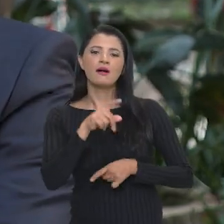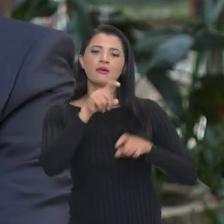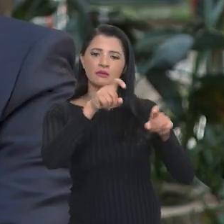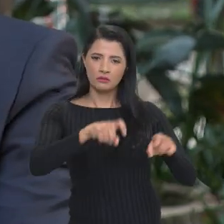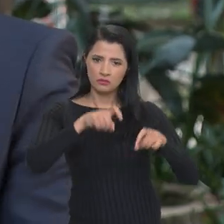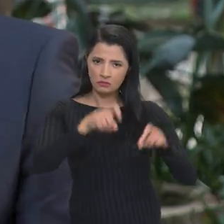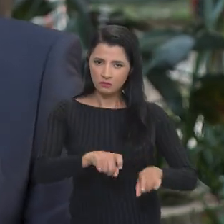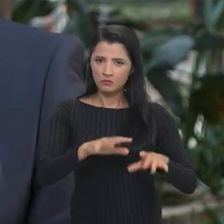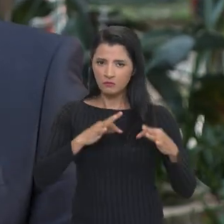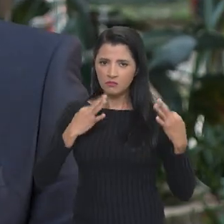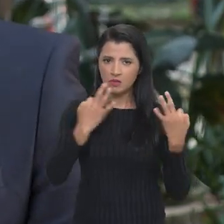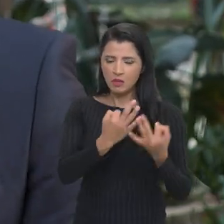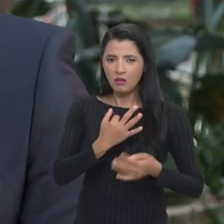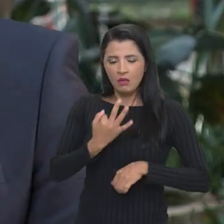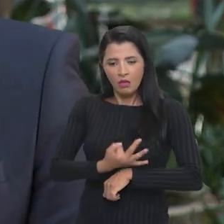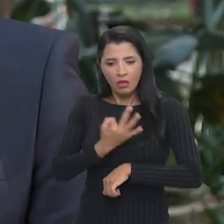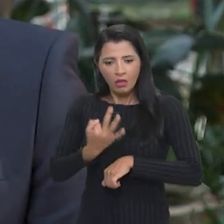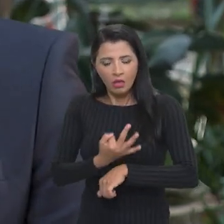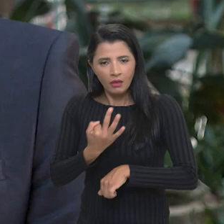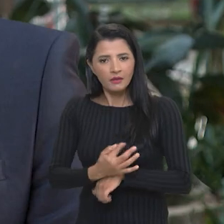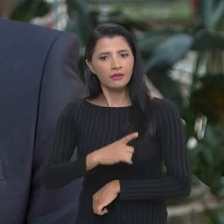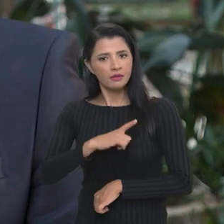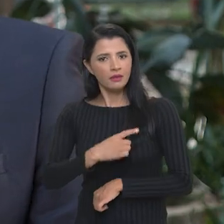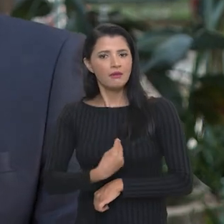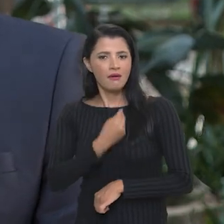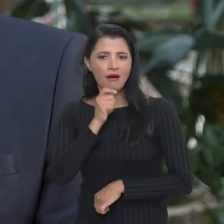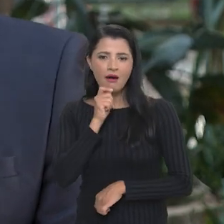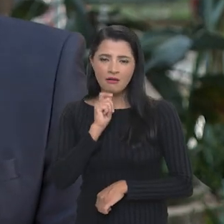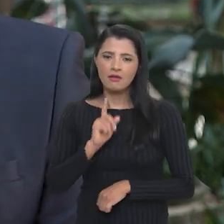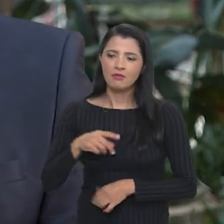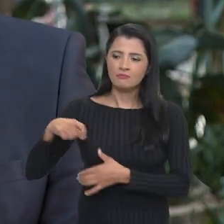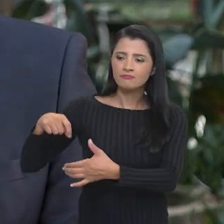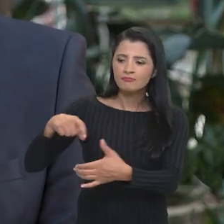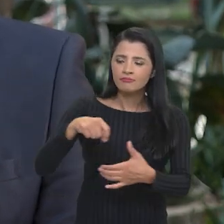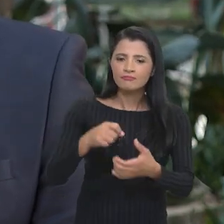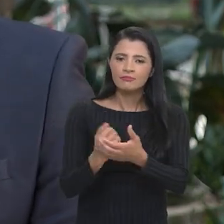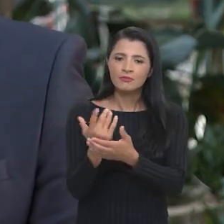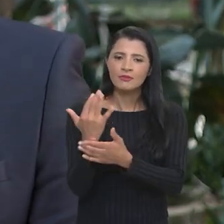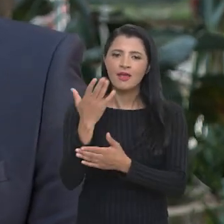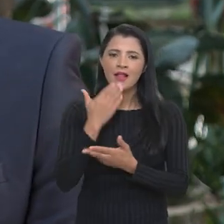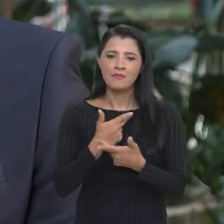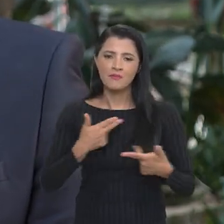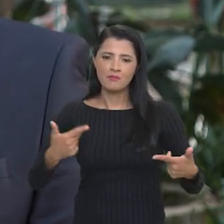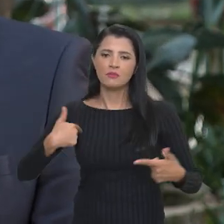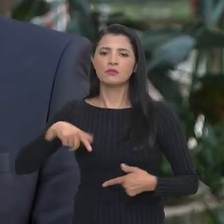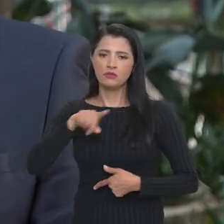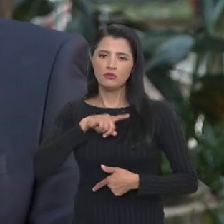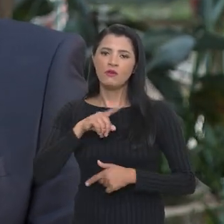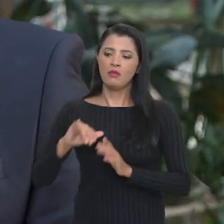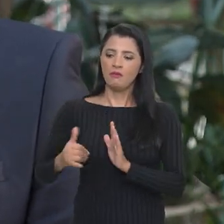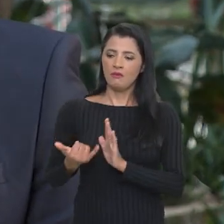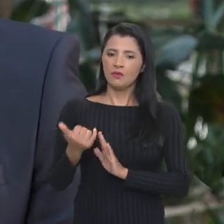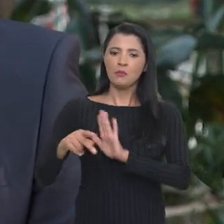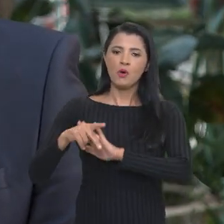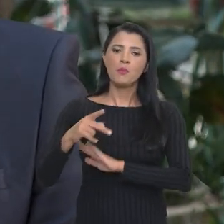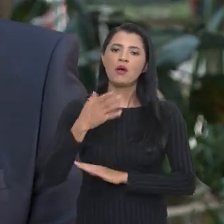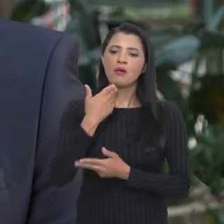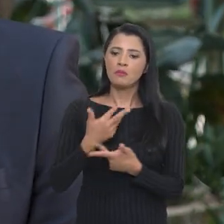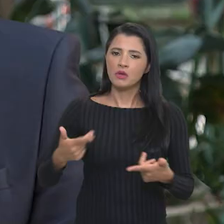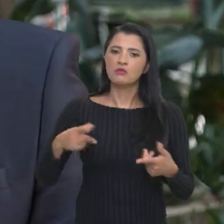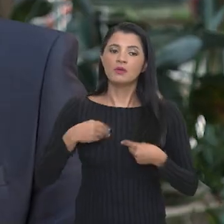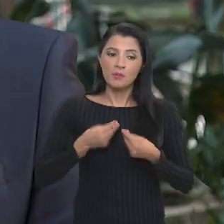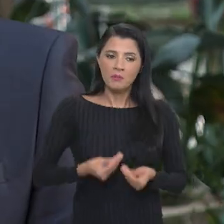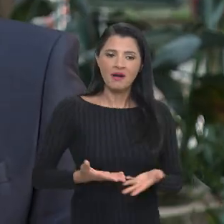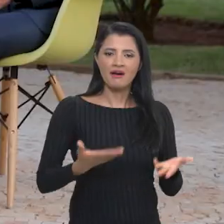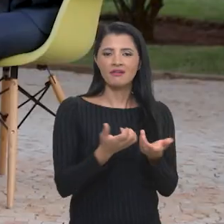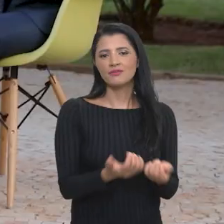que ainda estão produzindo alimentos e nós vamos enfrentar a inflação dos alimentos com mais oferta e contribuir com o nosso presidente